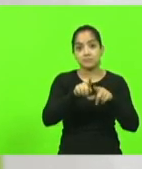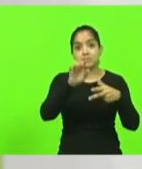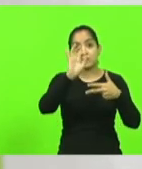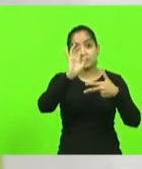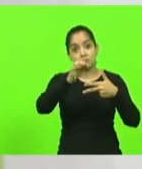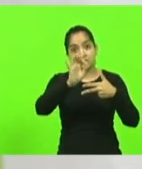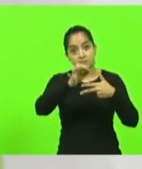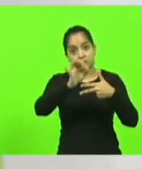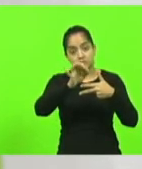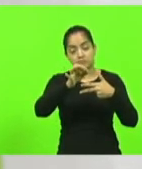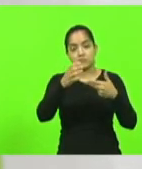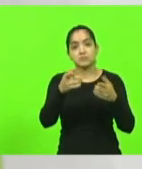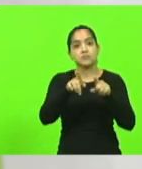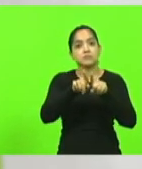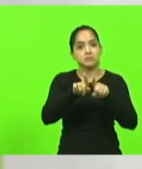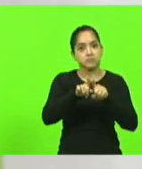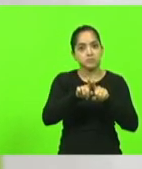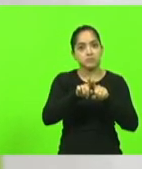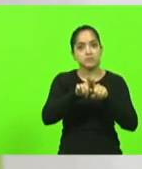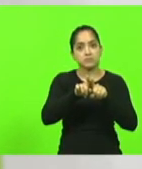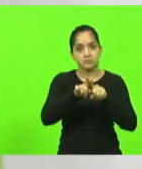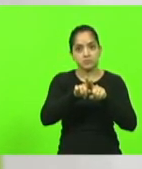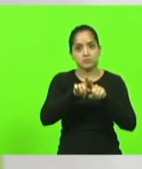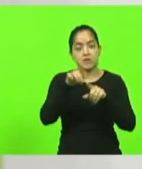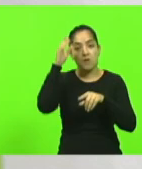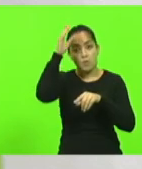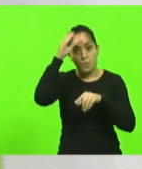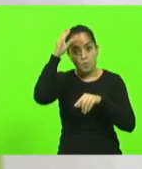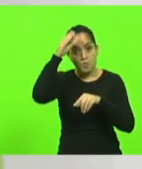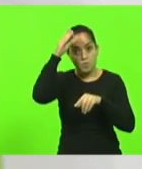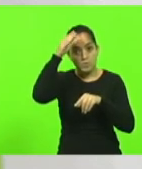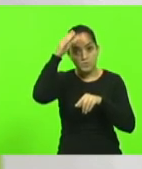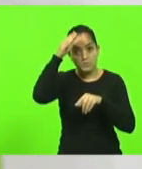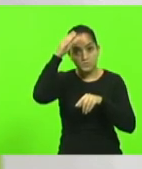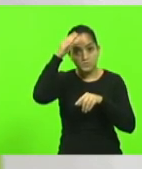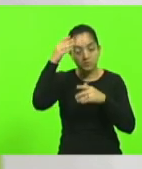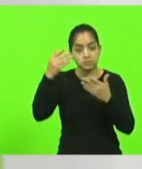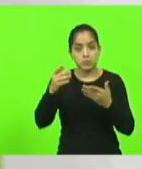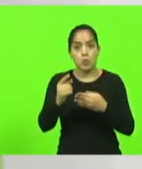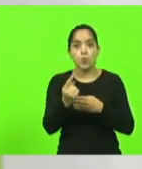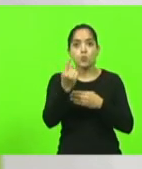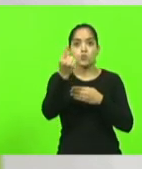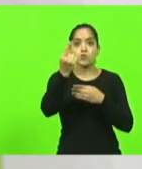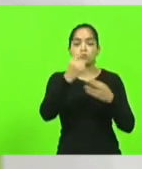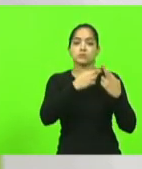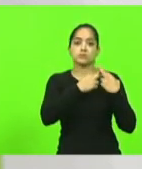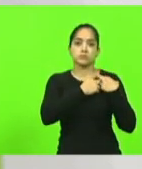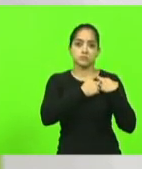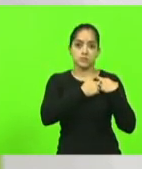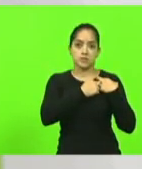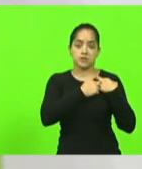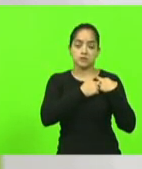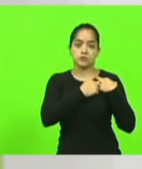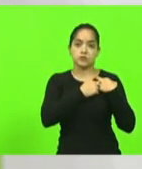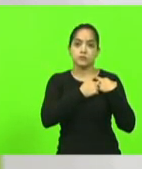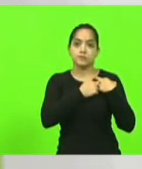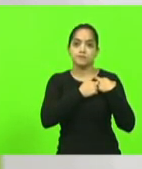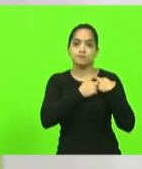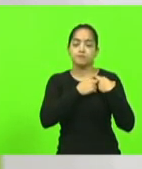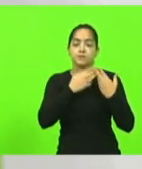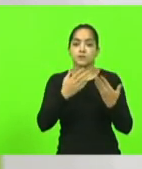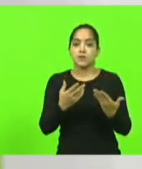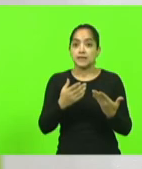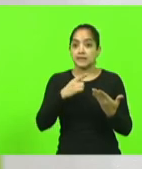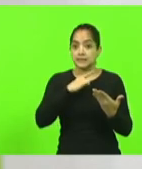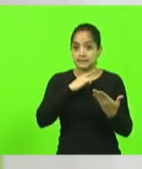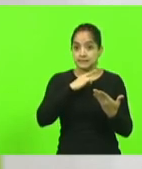que tenha plena consciência de que o único dever que possui